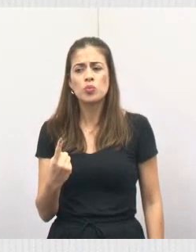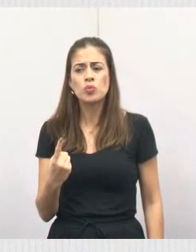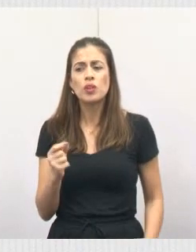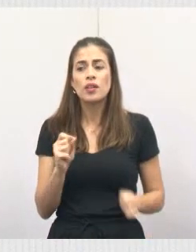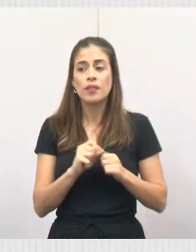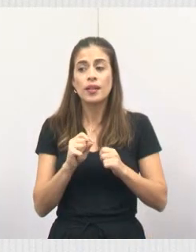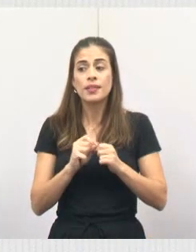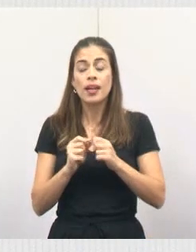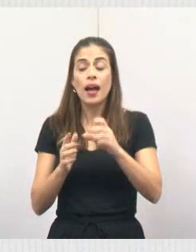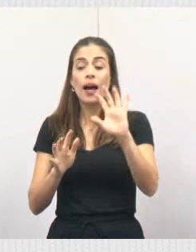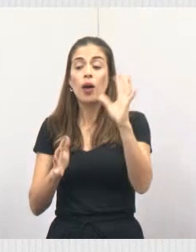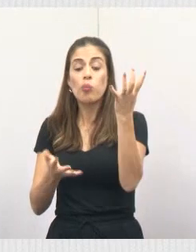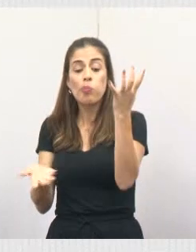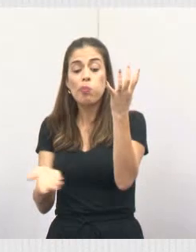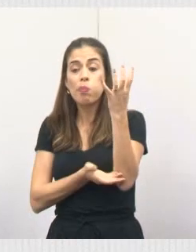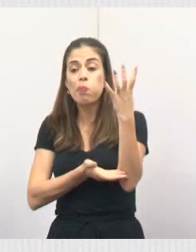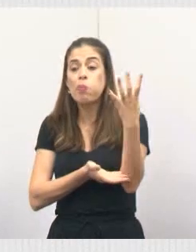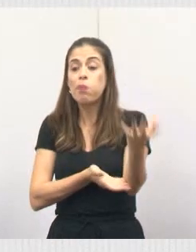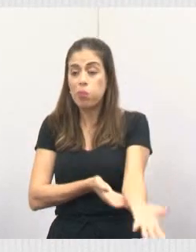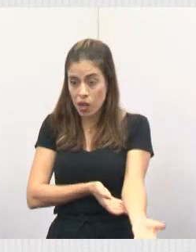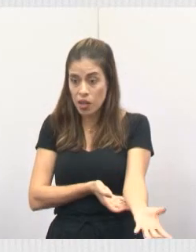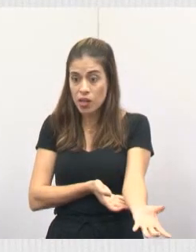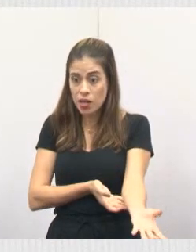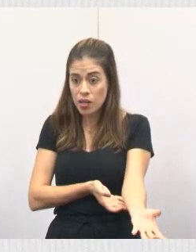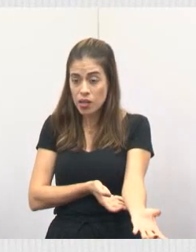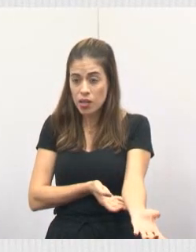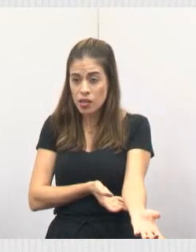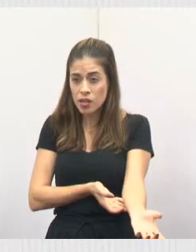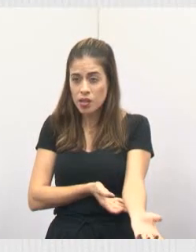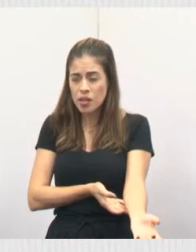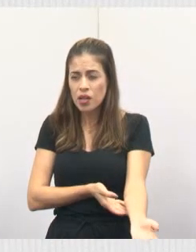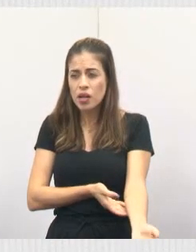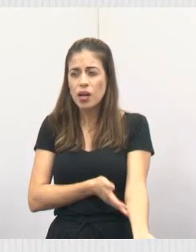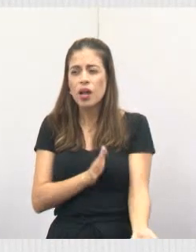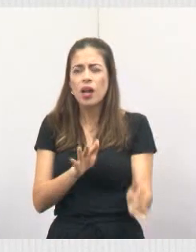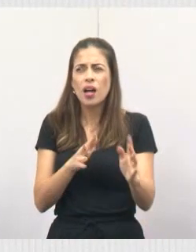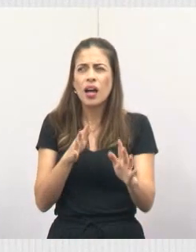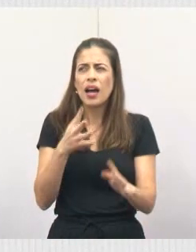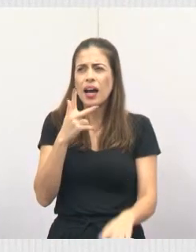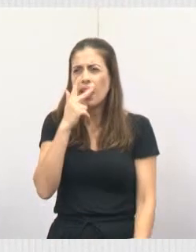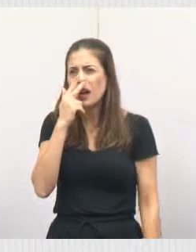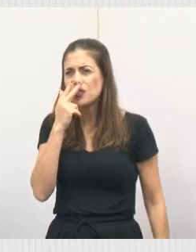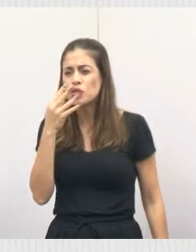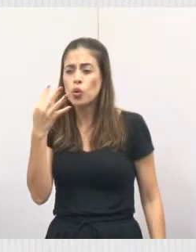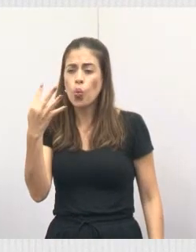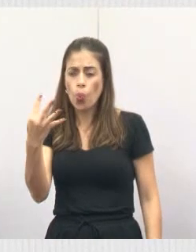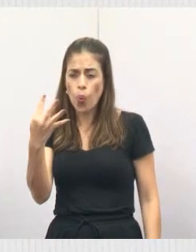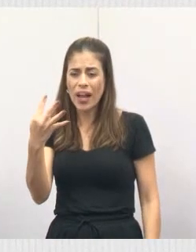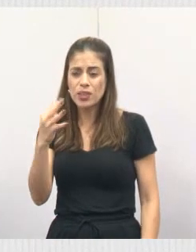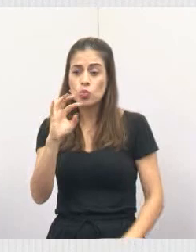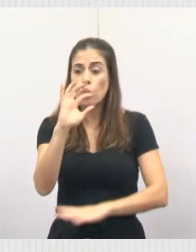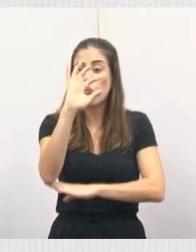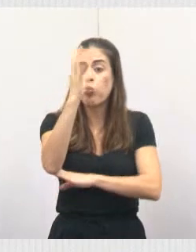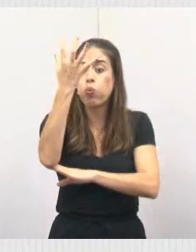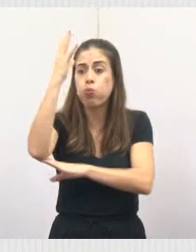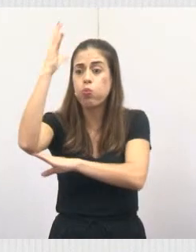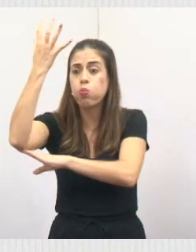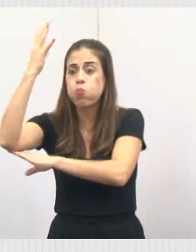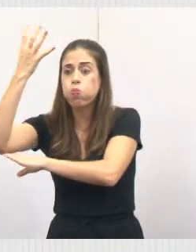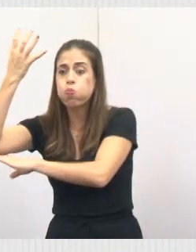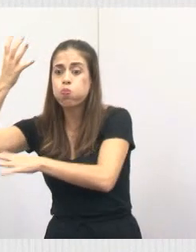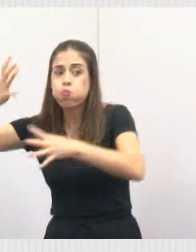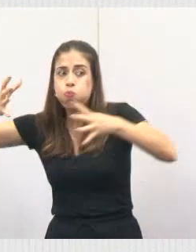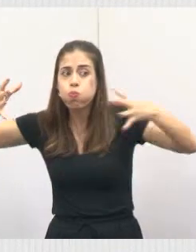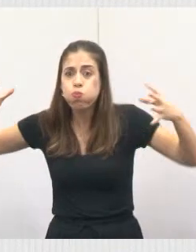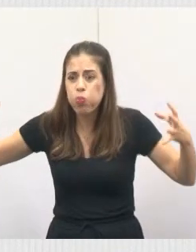fizessem a supressão dessas árvores, que foram, se eu não me engano, quatro árvores gigantescas, que não são apropriadas